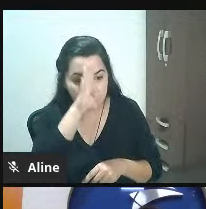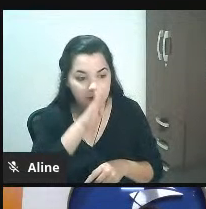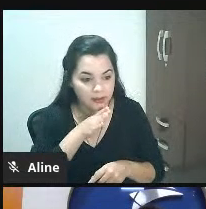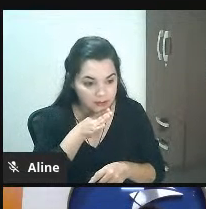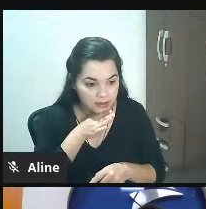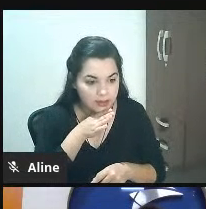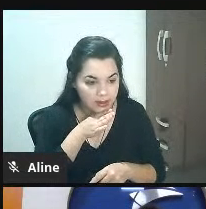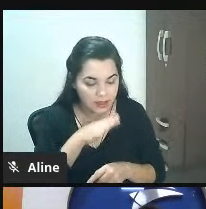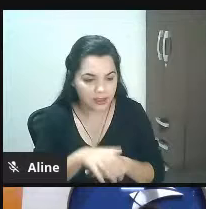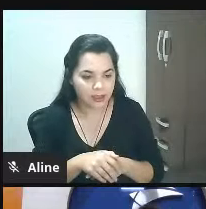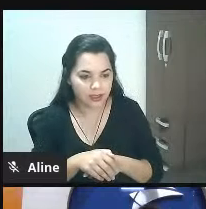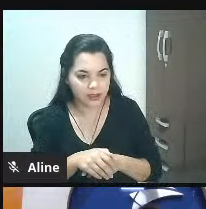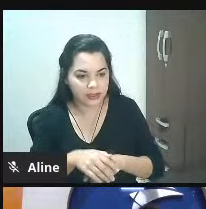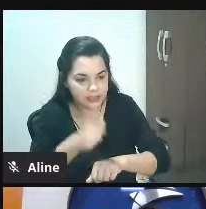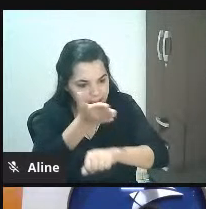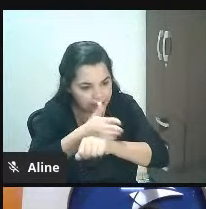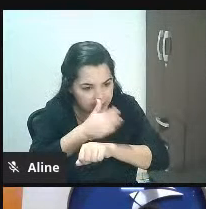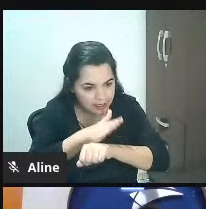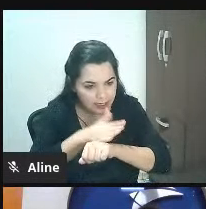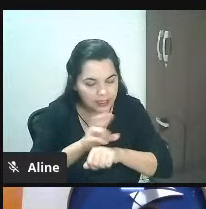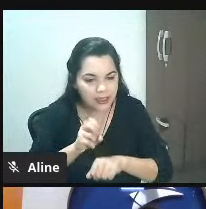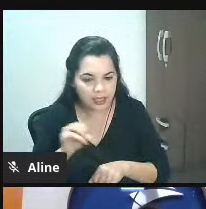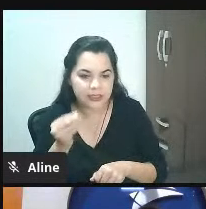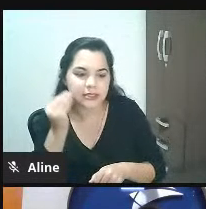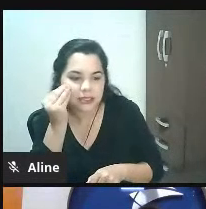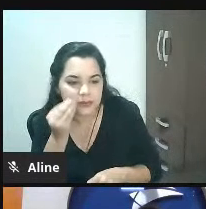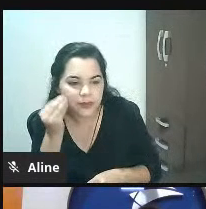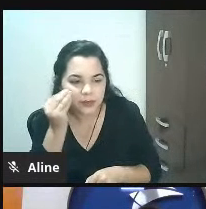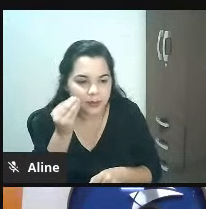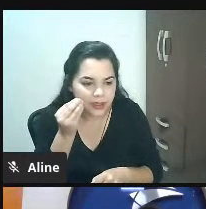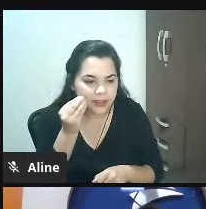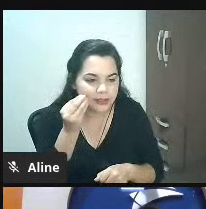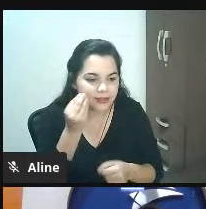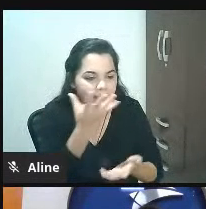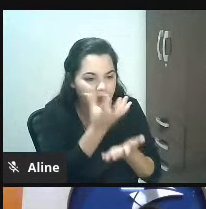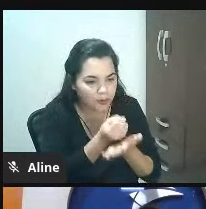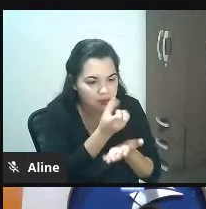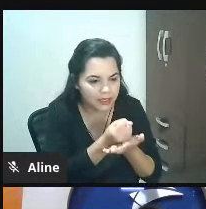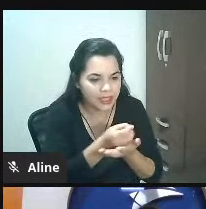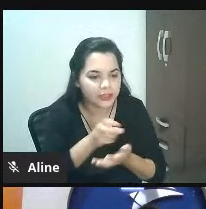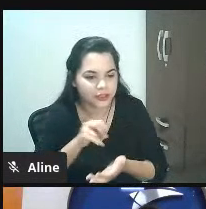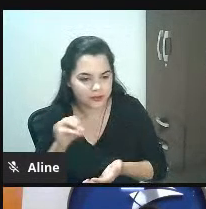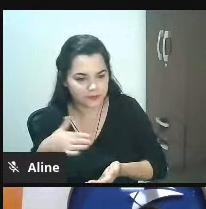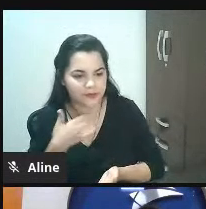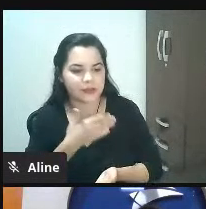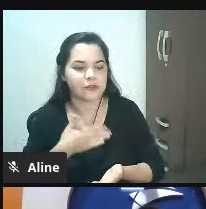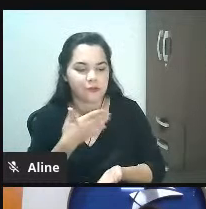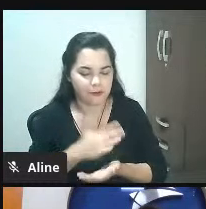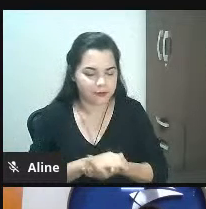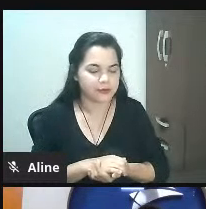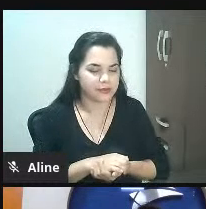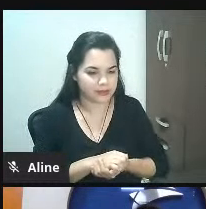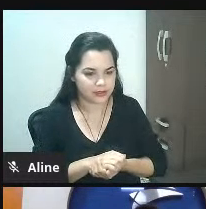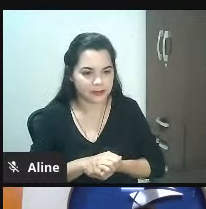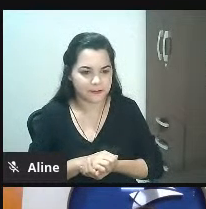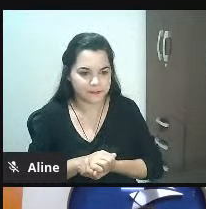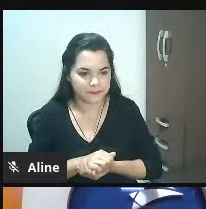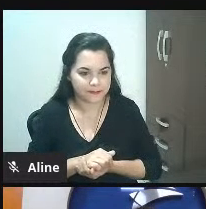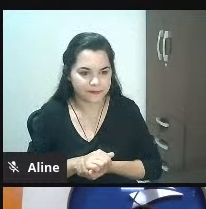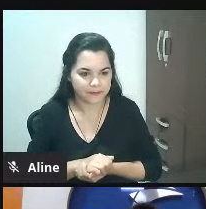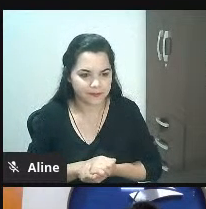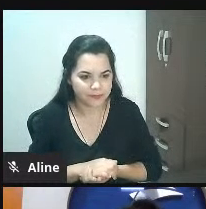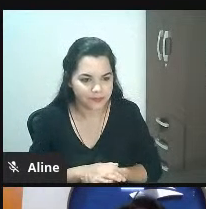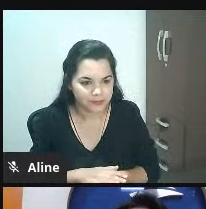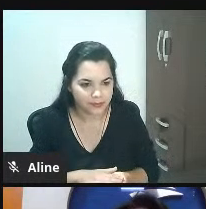testar a ferramenta ainda sem pagar você pode testar depois você decide se você quer uma versão pró uma versão avançada né ok